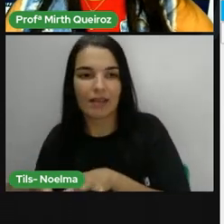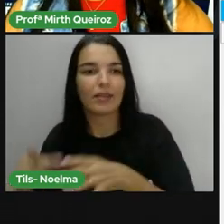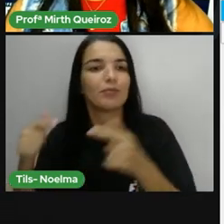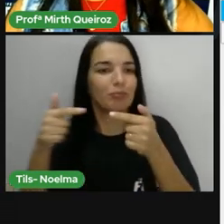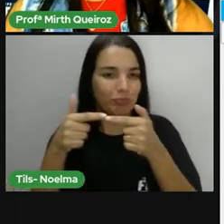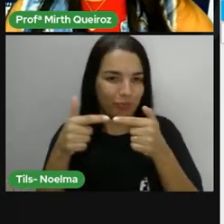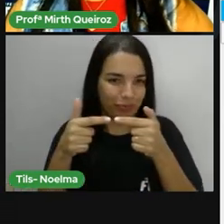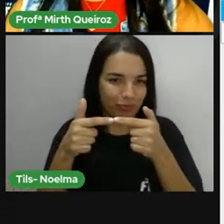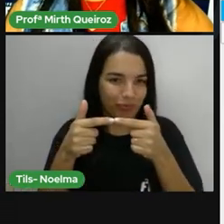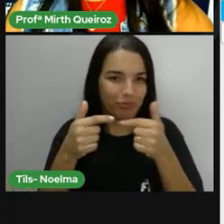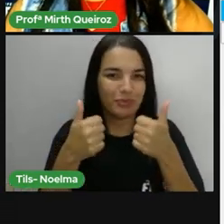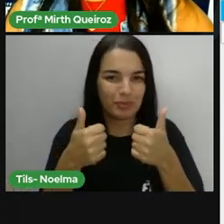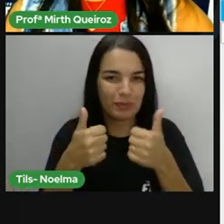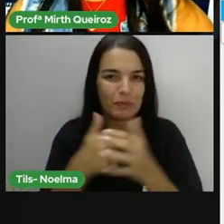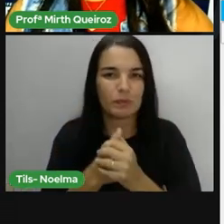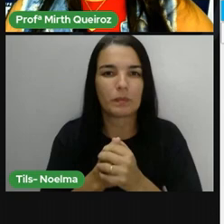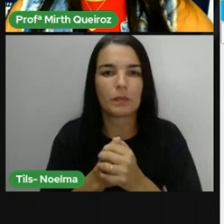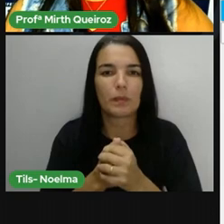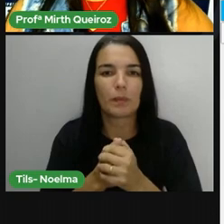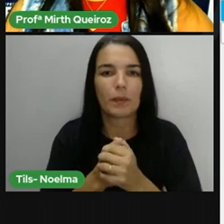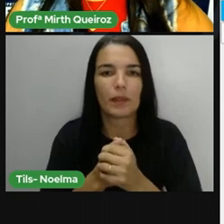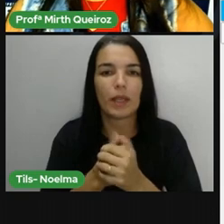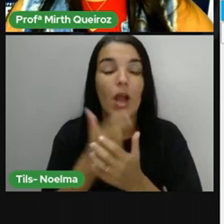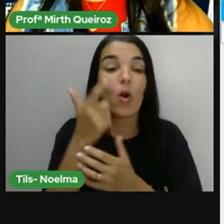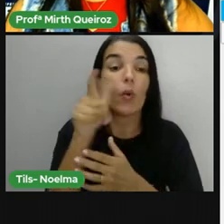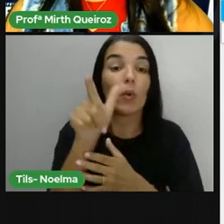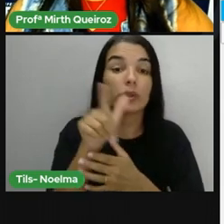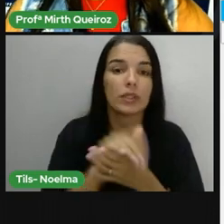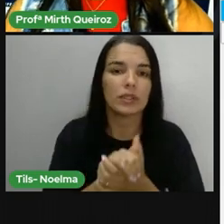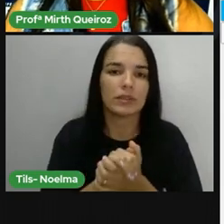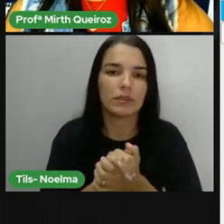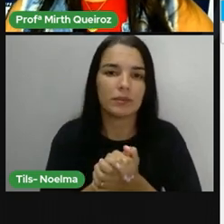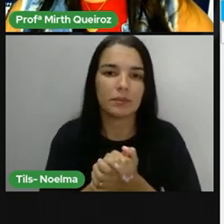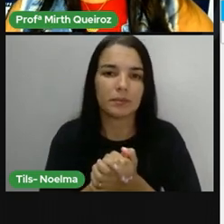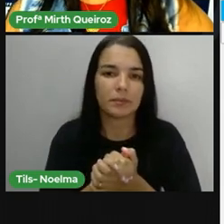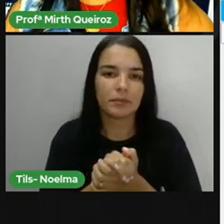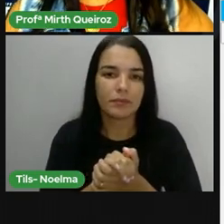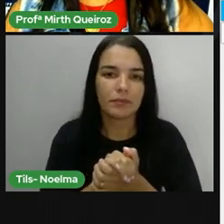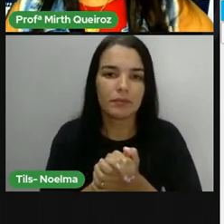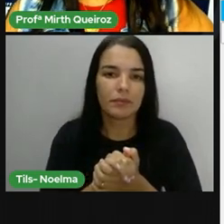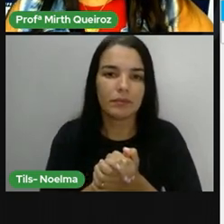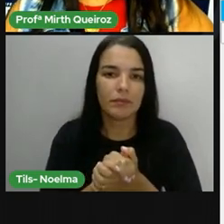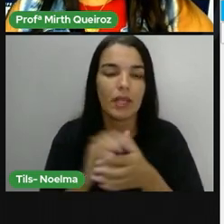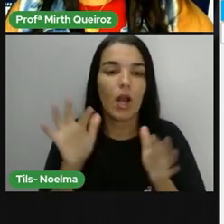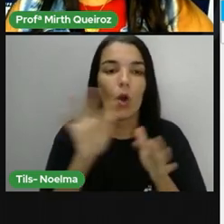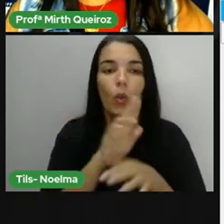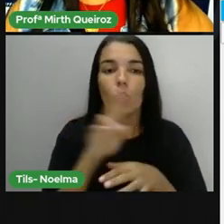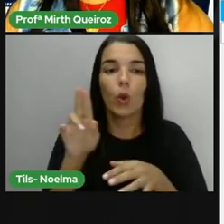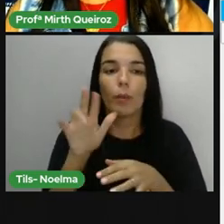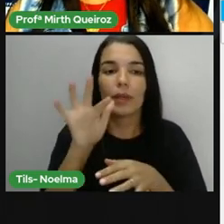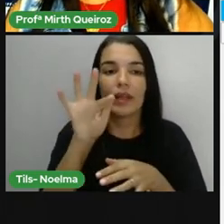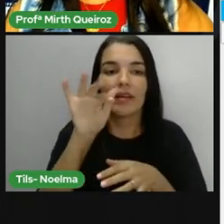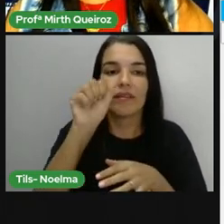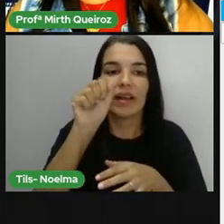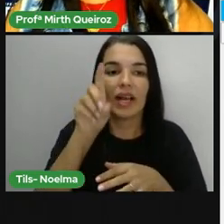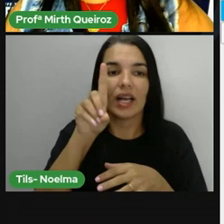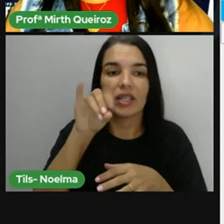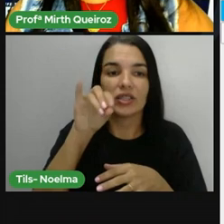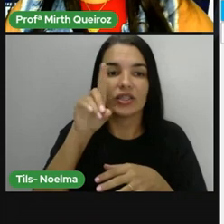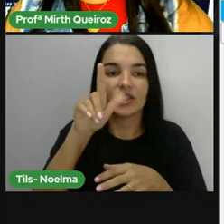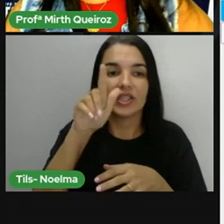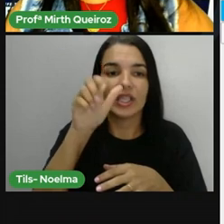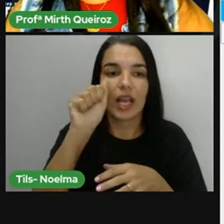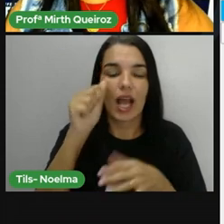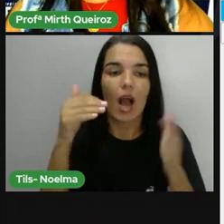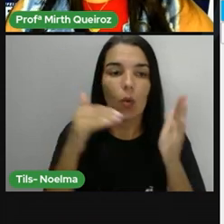É esse mesmo. Olha o próximo. E ao fim de tanta fadiga, por causa de